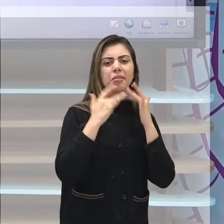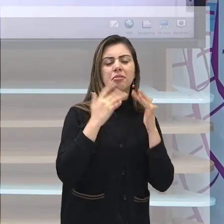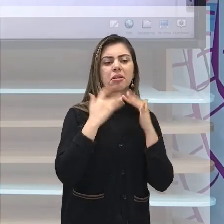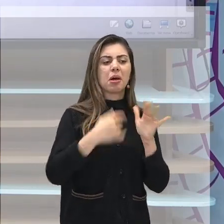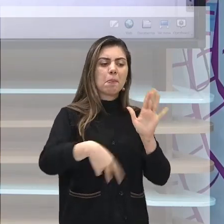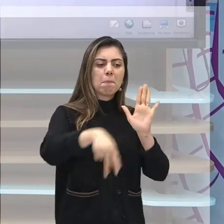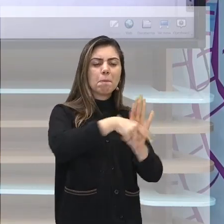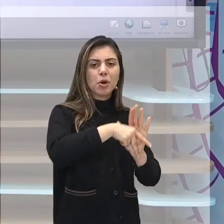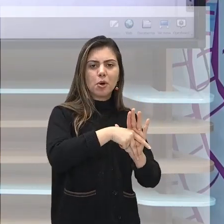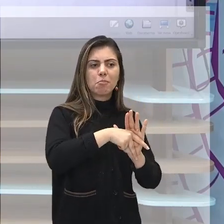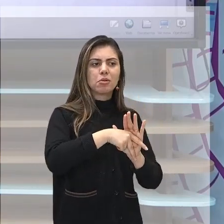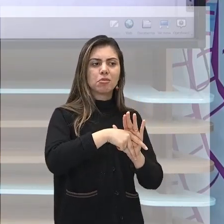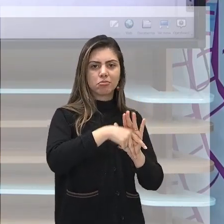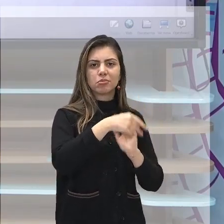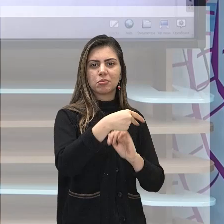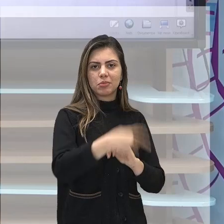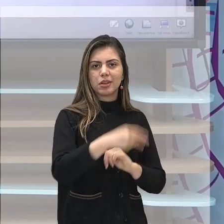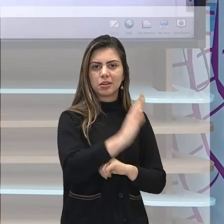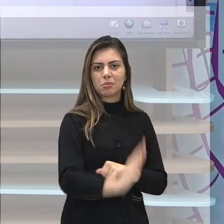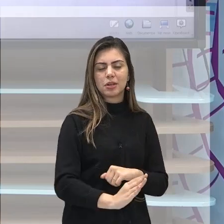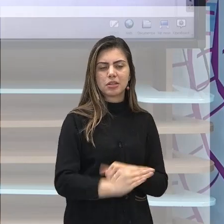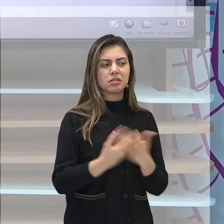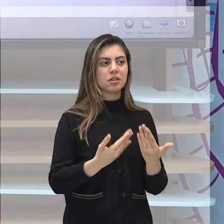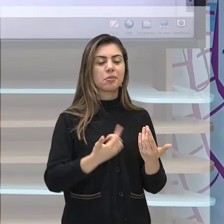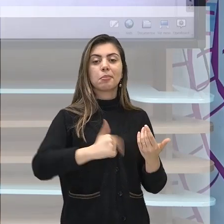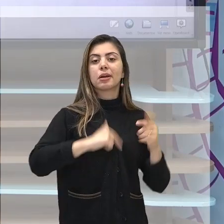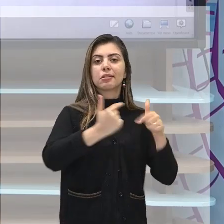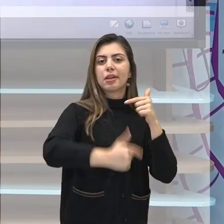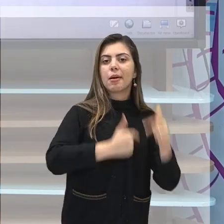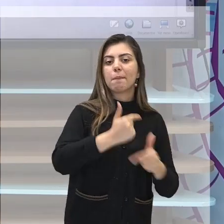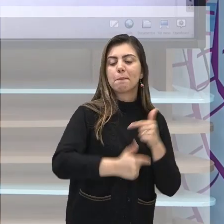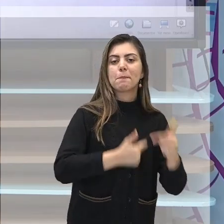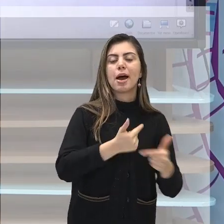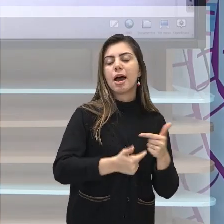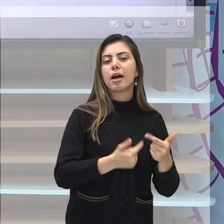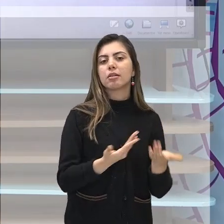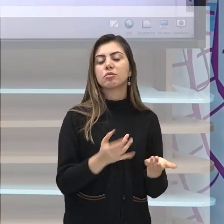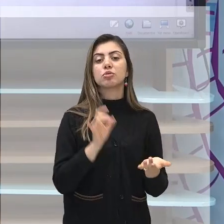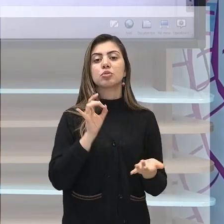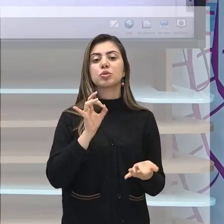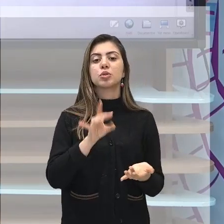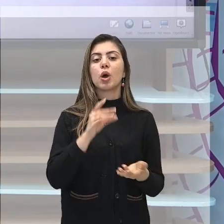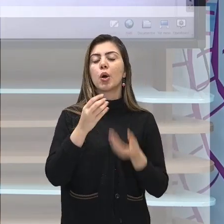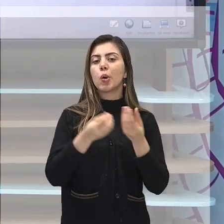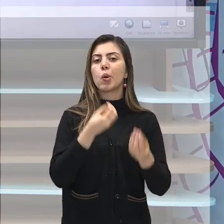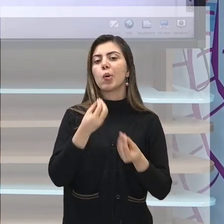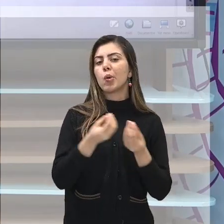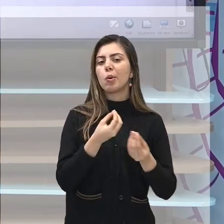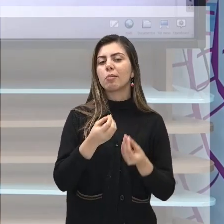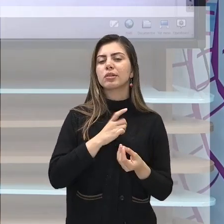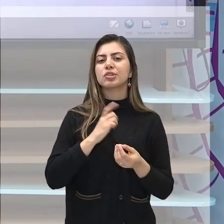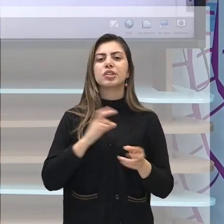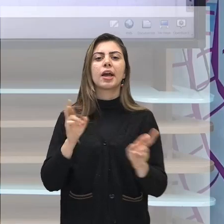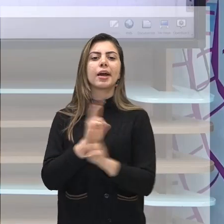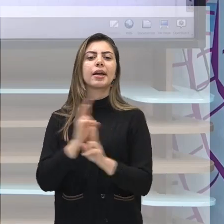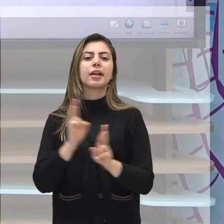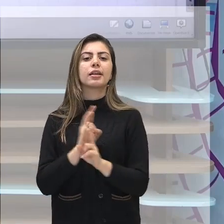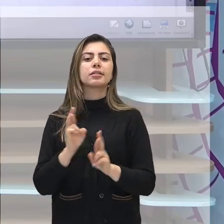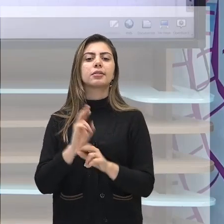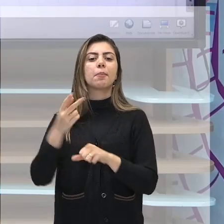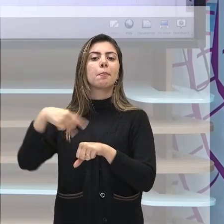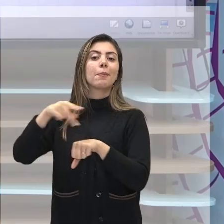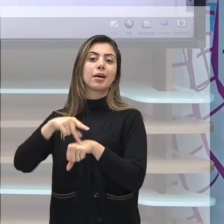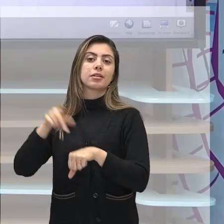recursos humanos, né, mão de obra, só poderia ser feita essa relação com